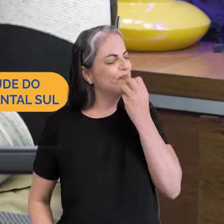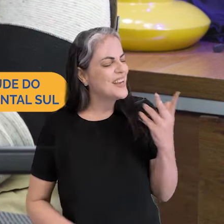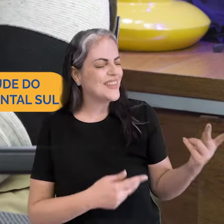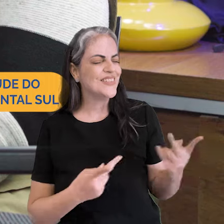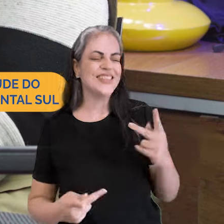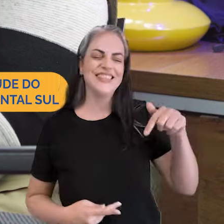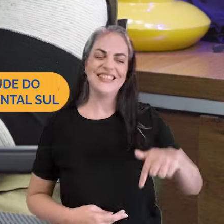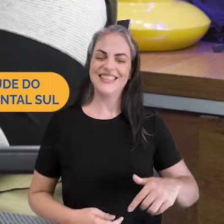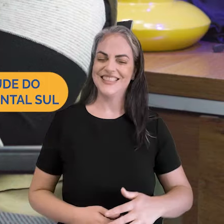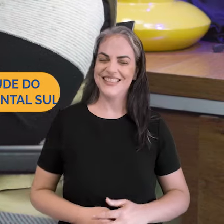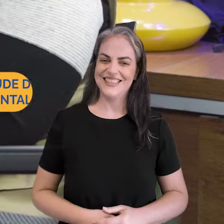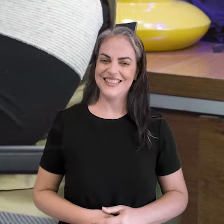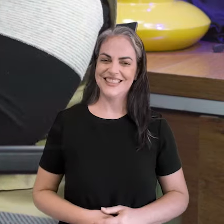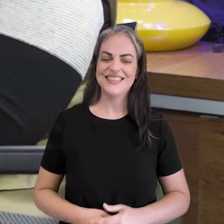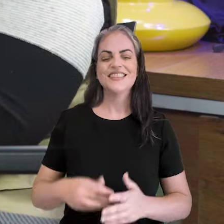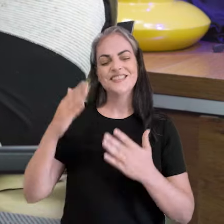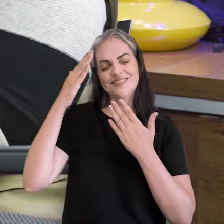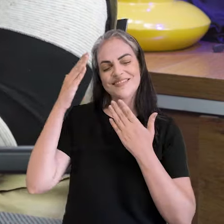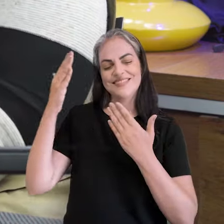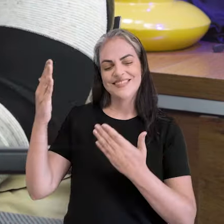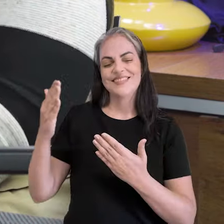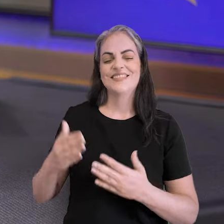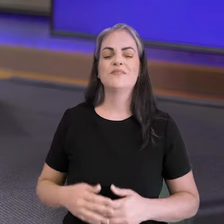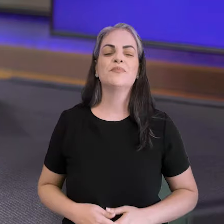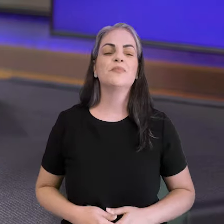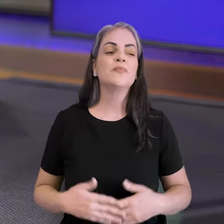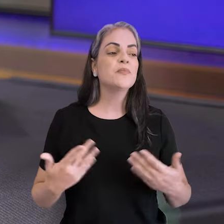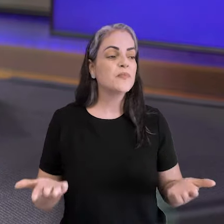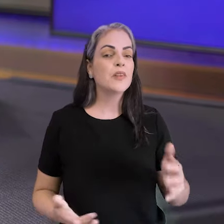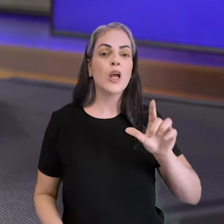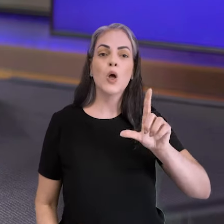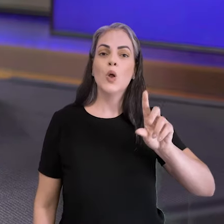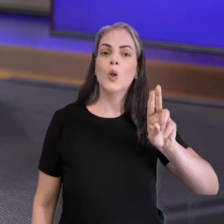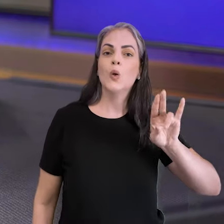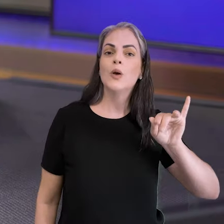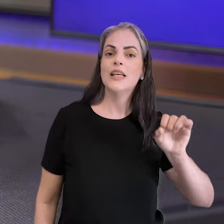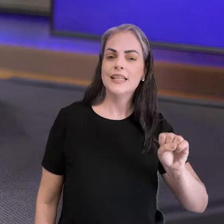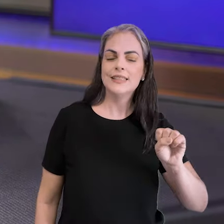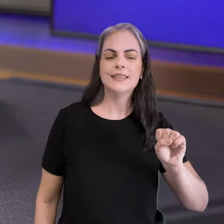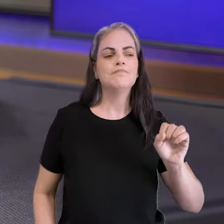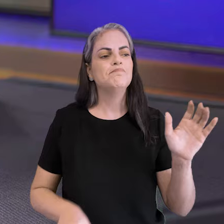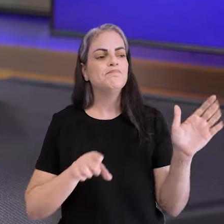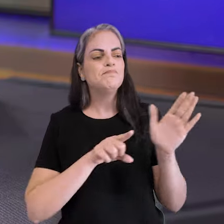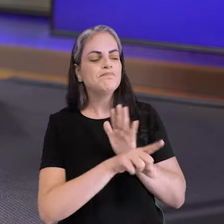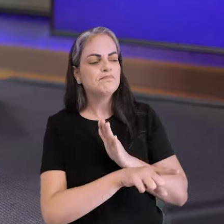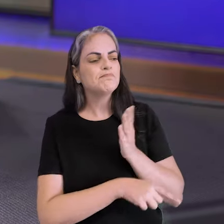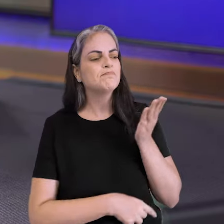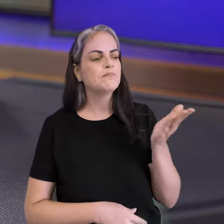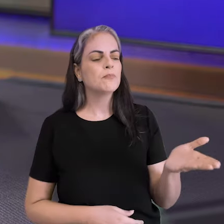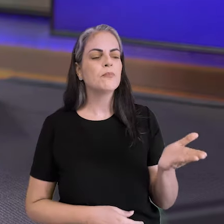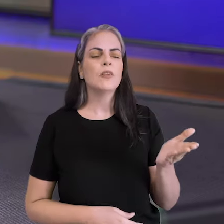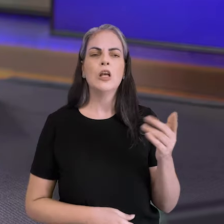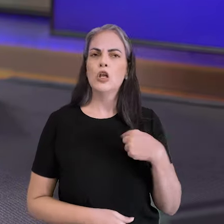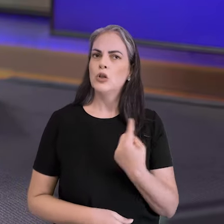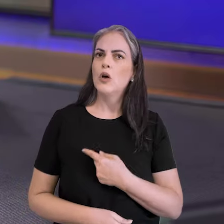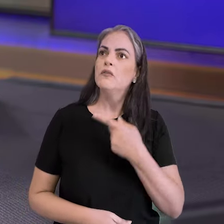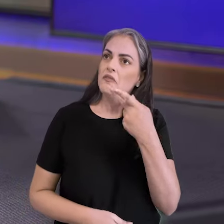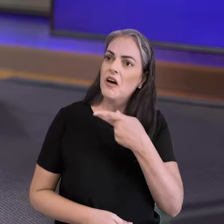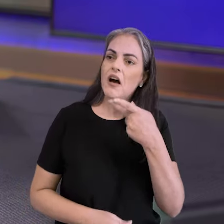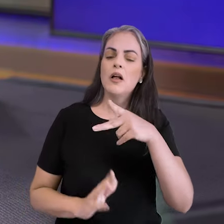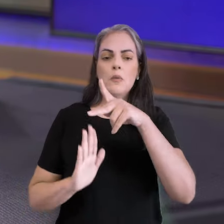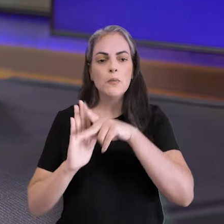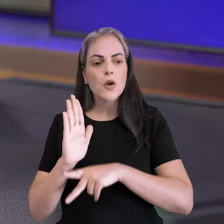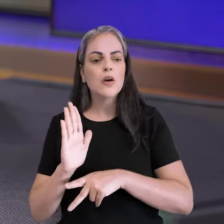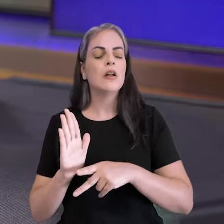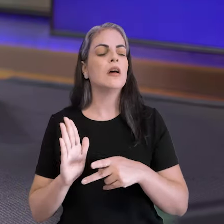bem-vindos aqui ao nosso videocast. Obrigada. E Luiz, para começar, a gente queria saber, a gente fala sobre o programa Mais Saúde